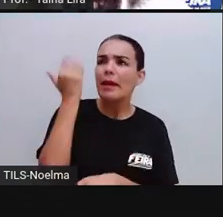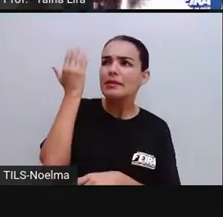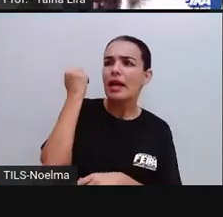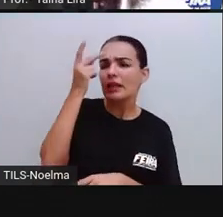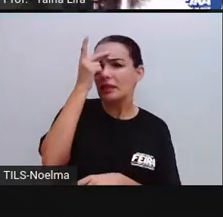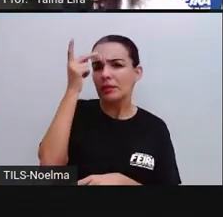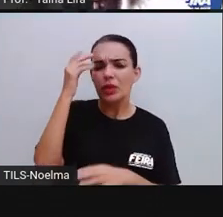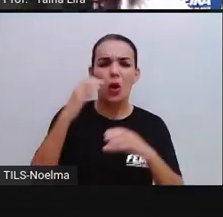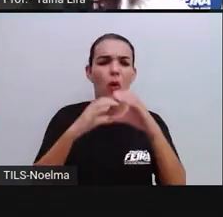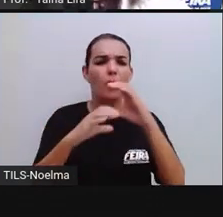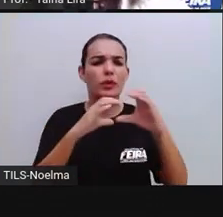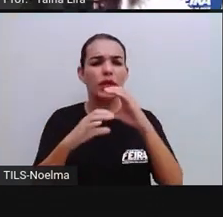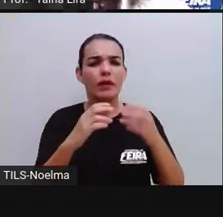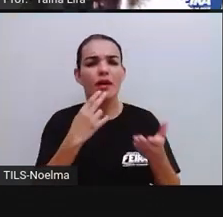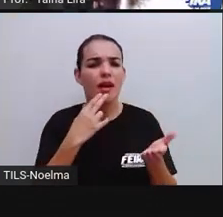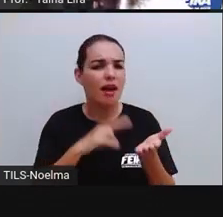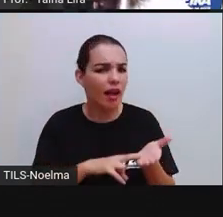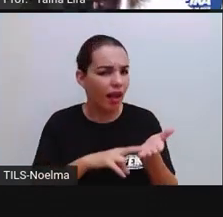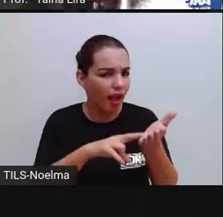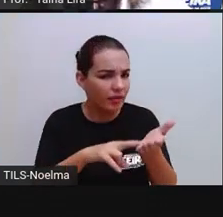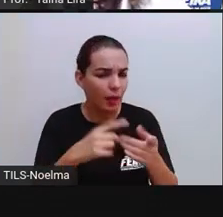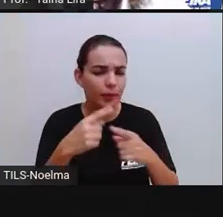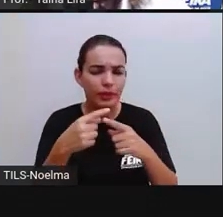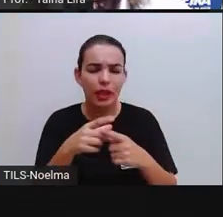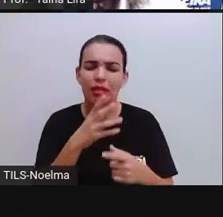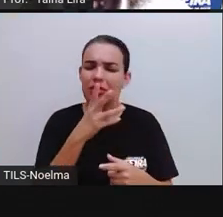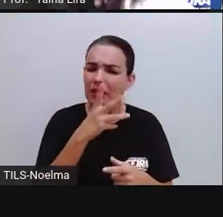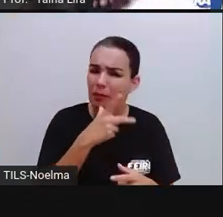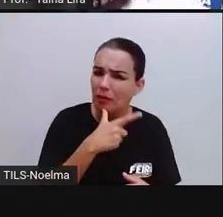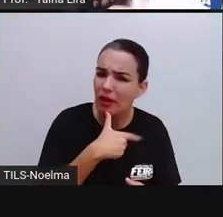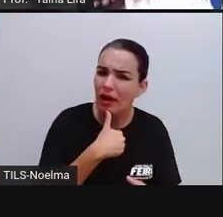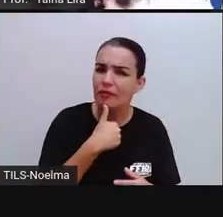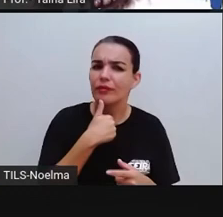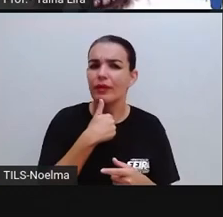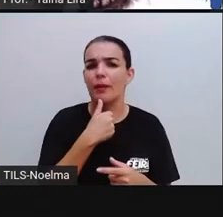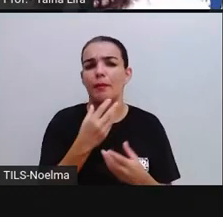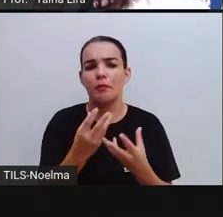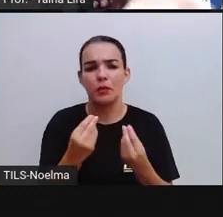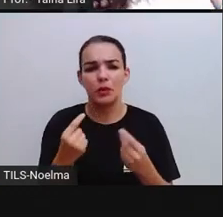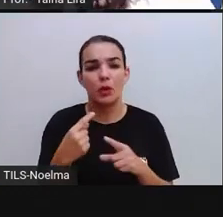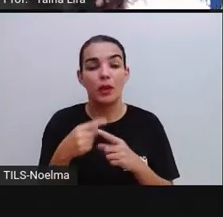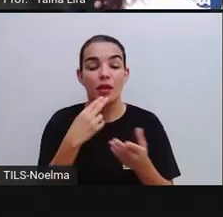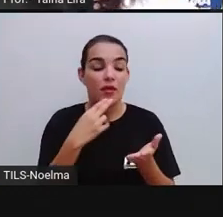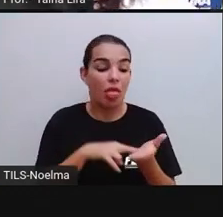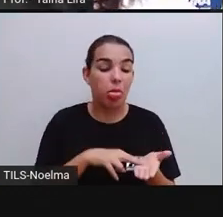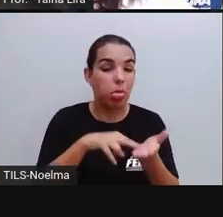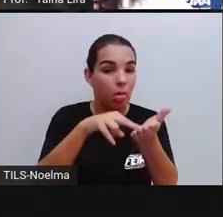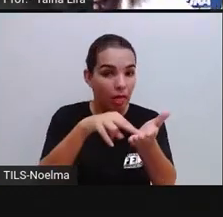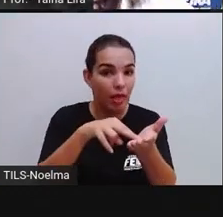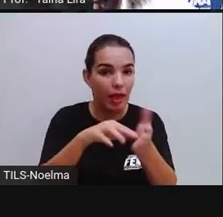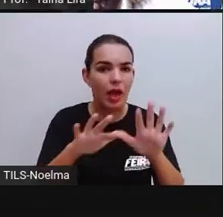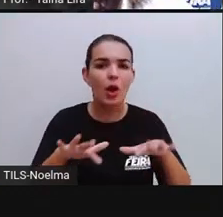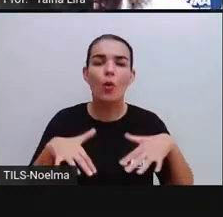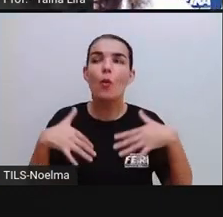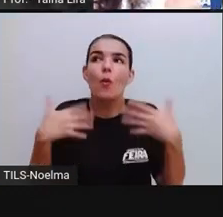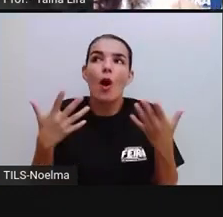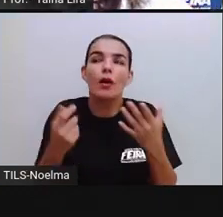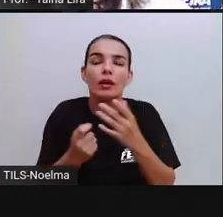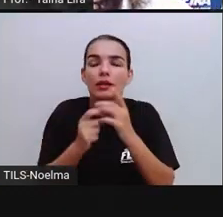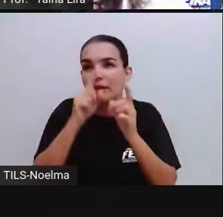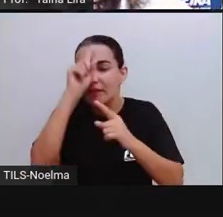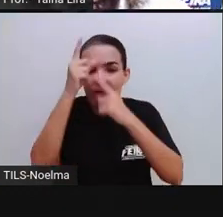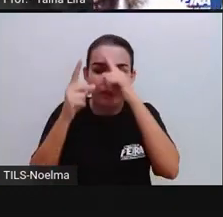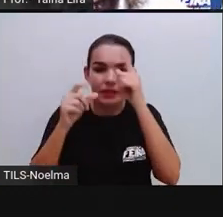comunicavam por cartas, o que demorava muito, né, muitas vezes as cartas demoravam muito para chegar. E qual